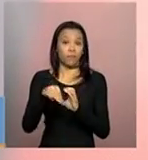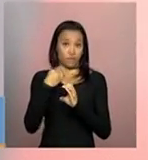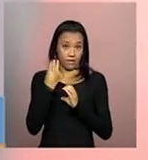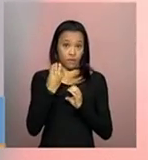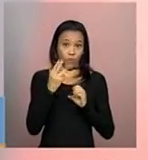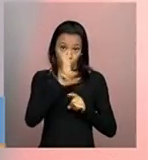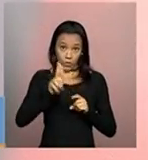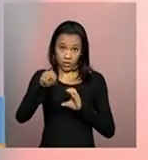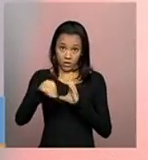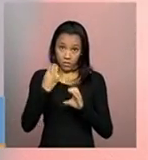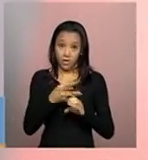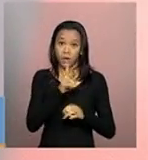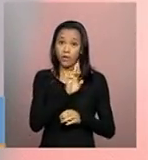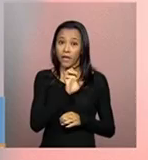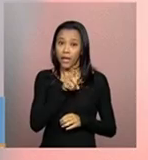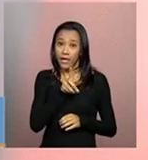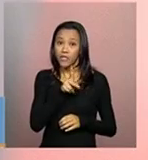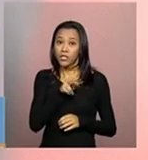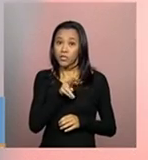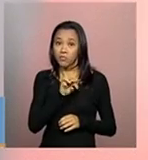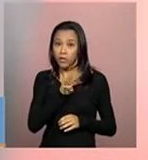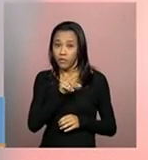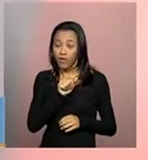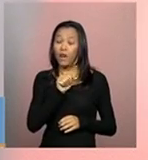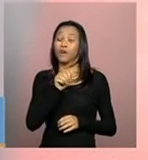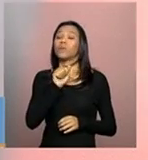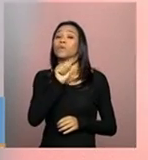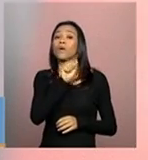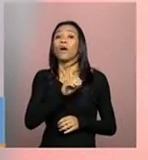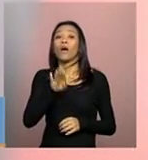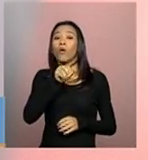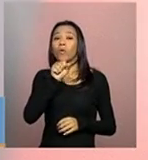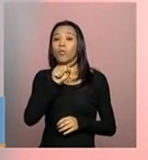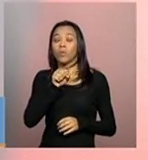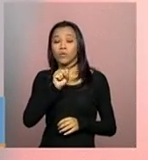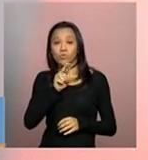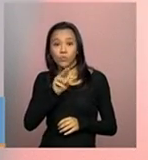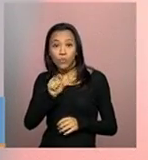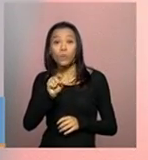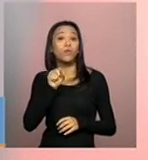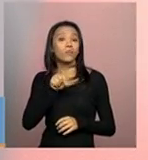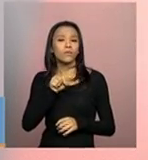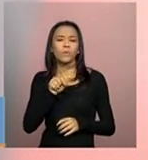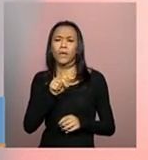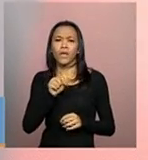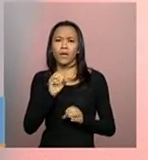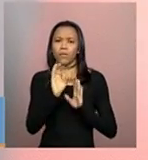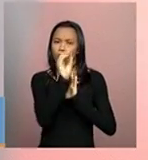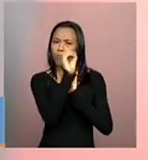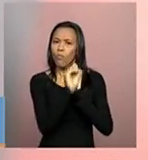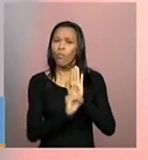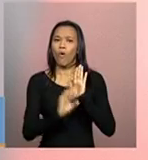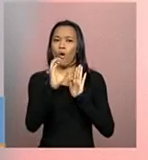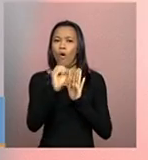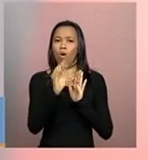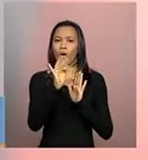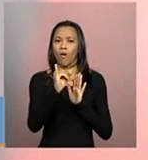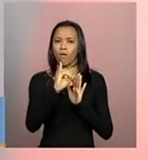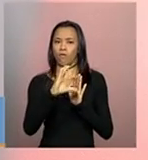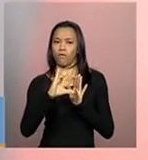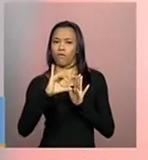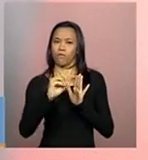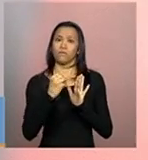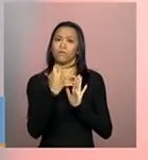e-mail redeprivadasuas.gov.br, um ofício nos dizendo